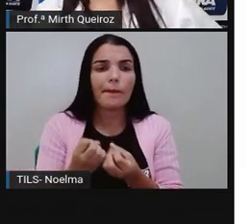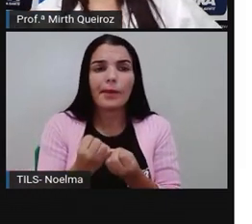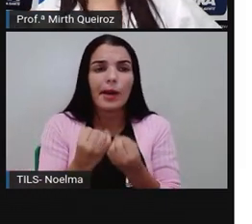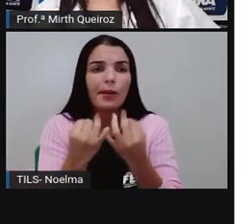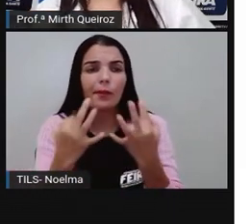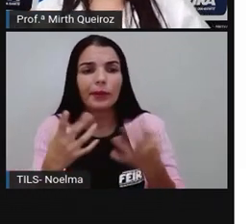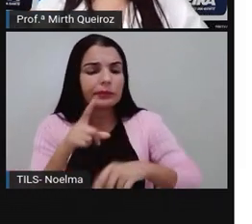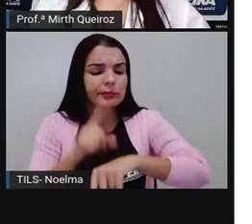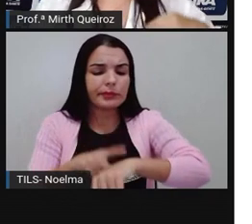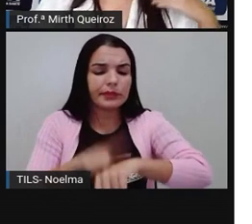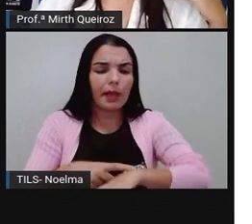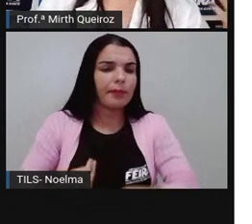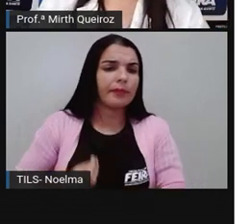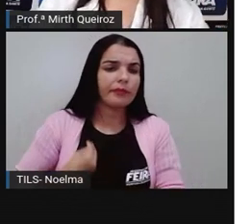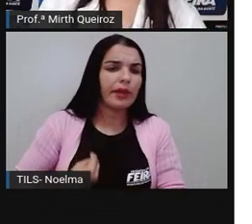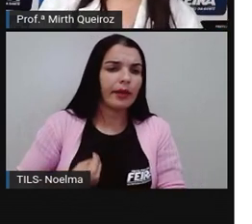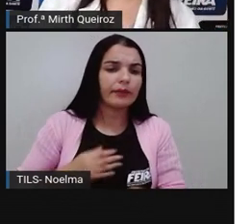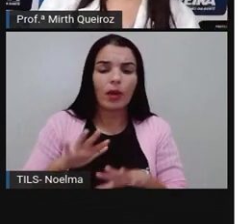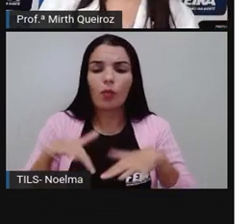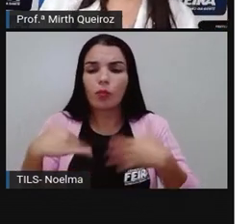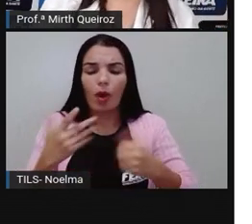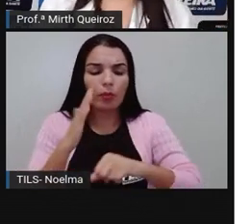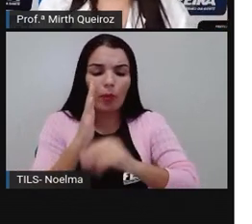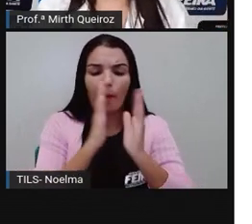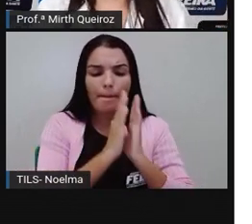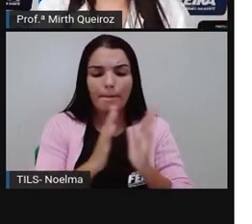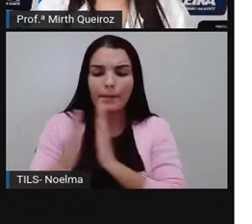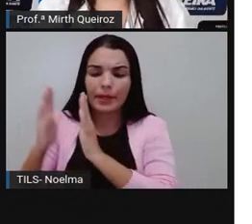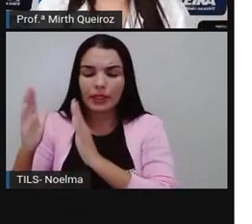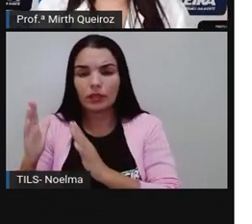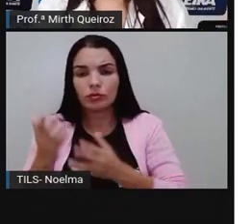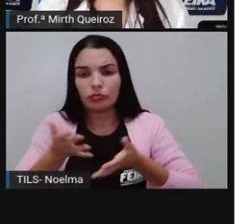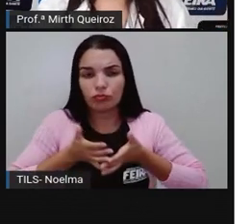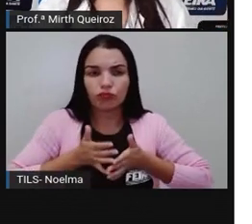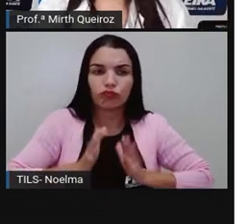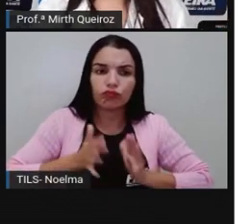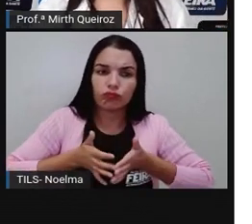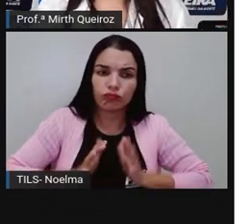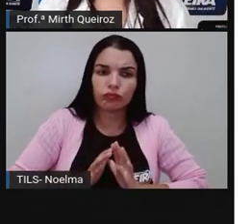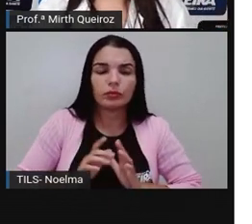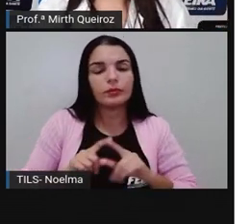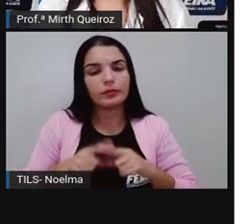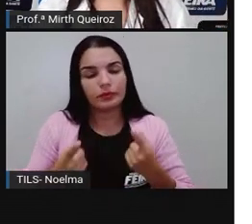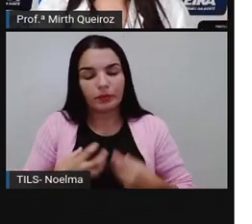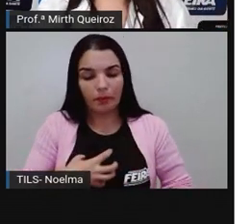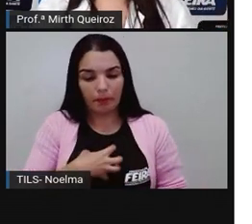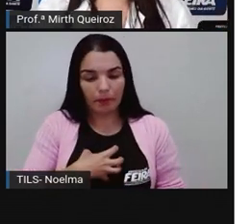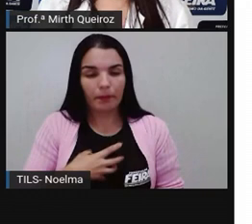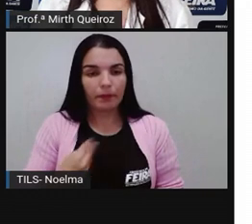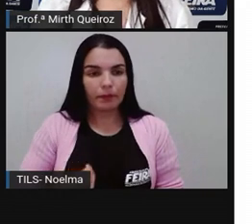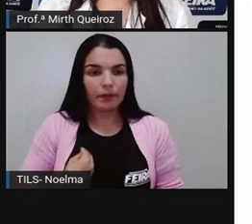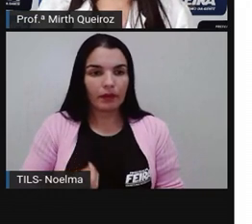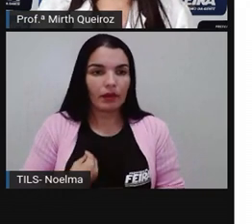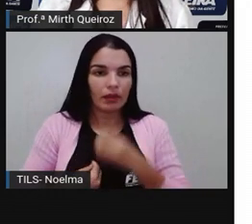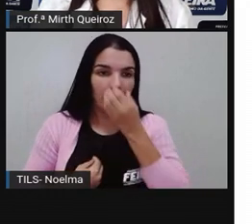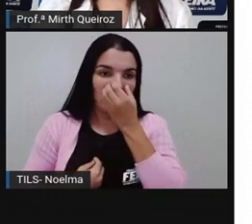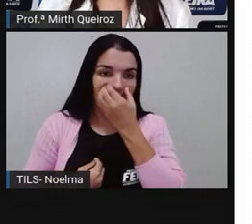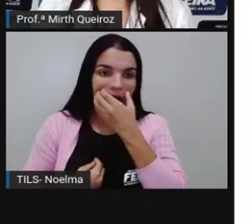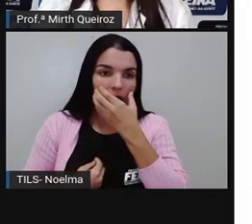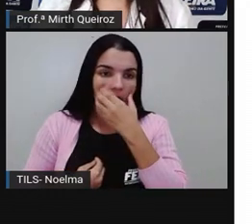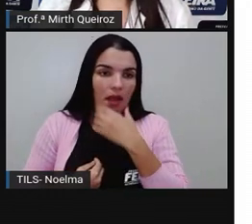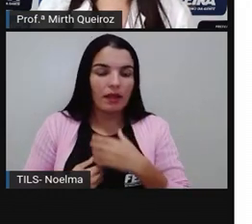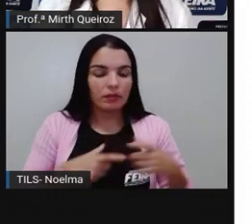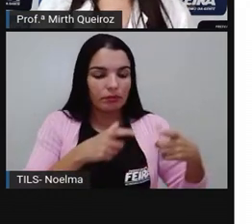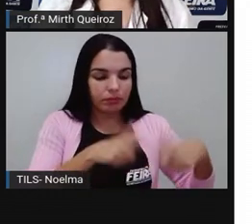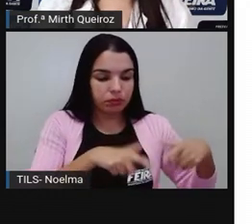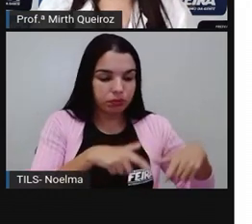vive, qual período de reprodução, aí é nicho ecológico. Nós estamos falando sobre o modo de vida. Se a gente falar sobre o local onde